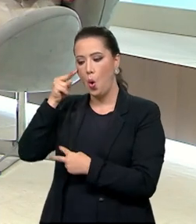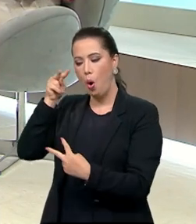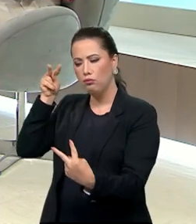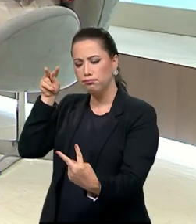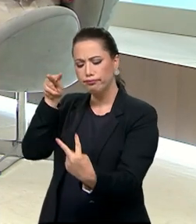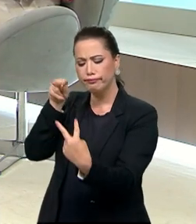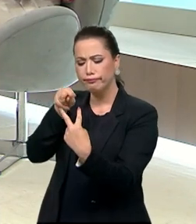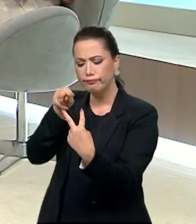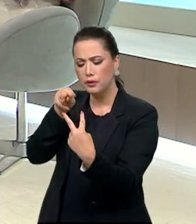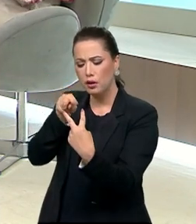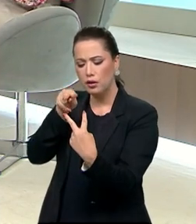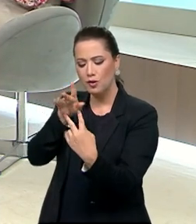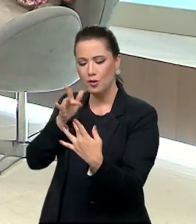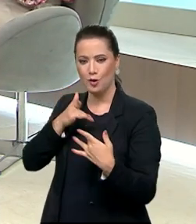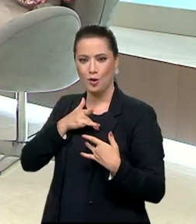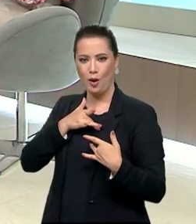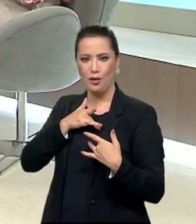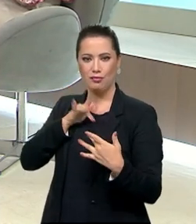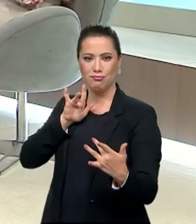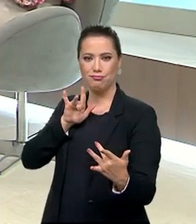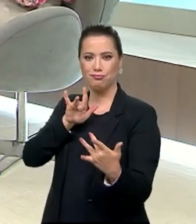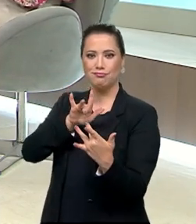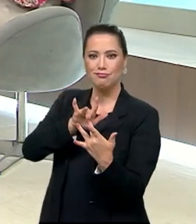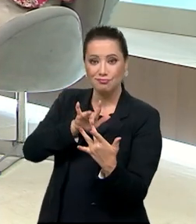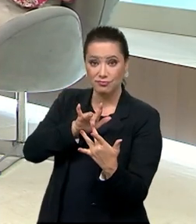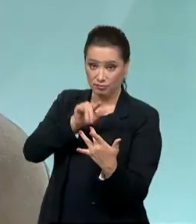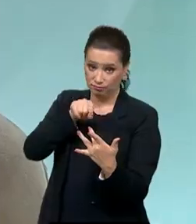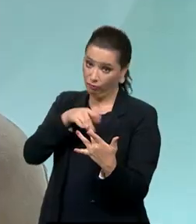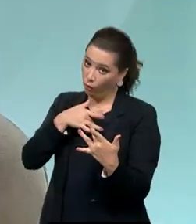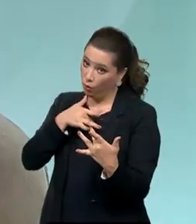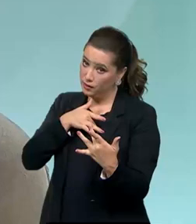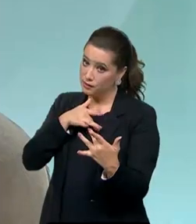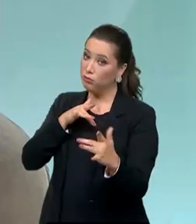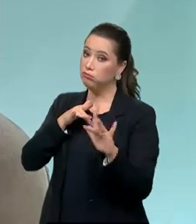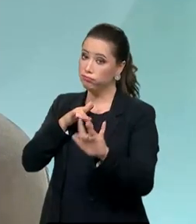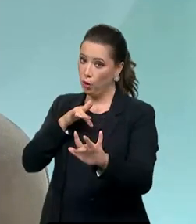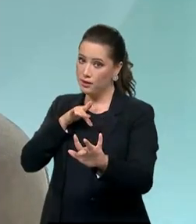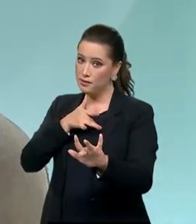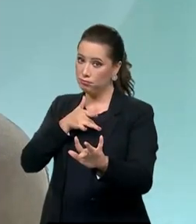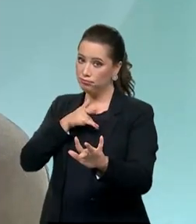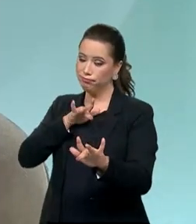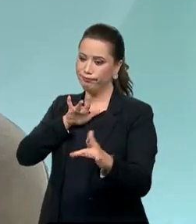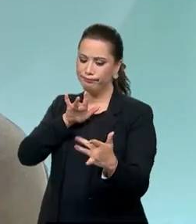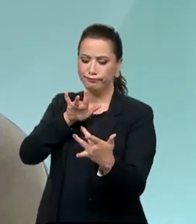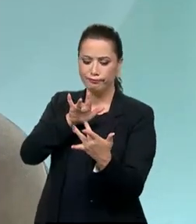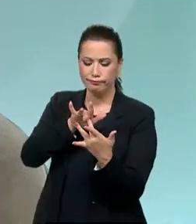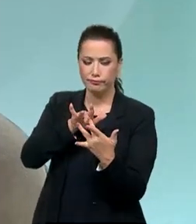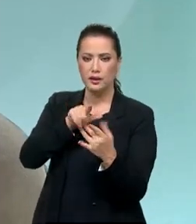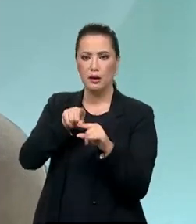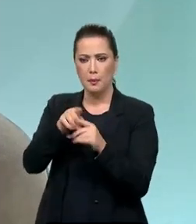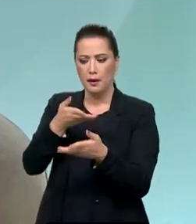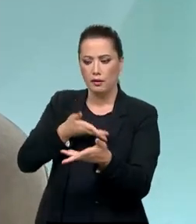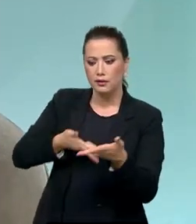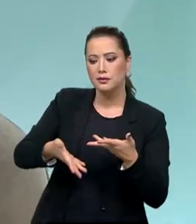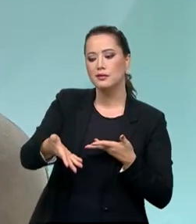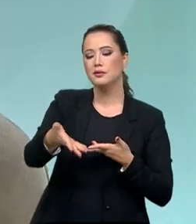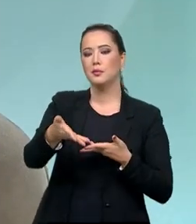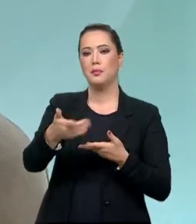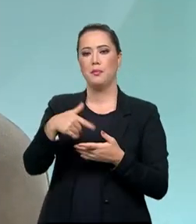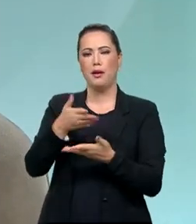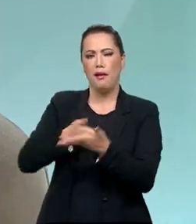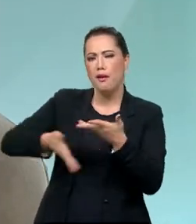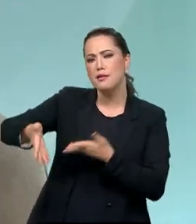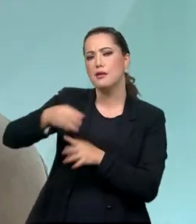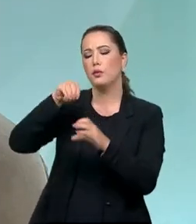lar e o bom uso da tecnologia até para a solidariedade intergeracional, por exemplo, para o relacional